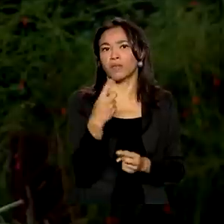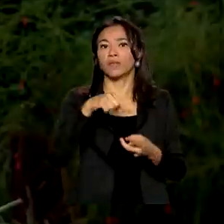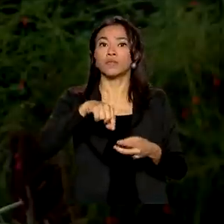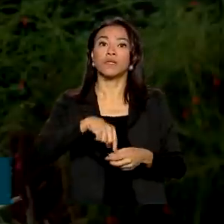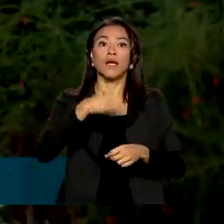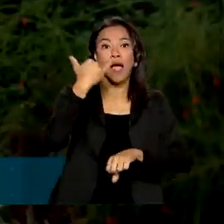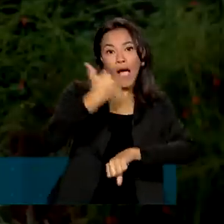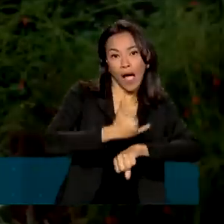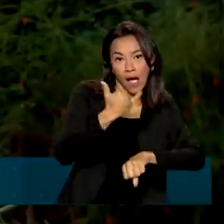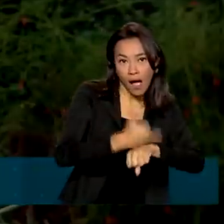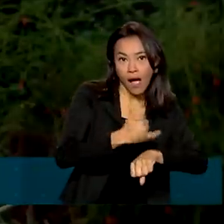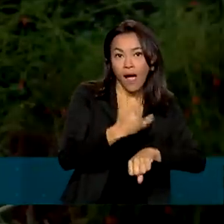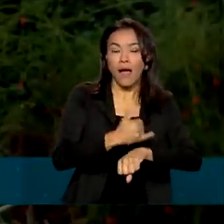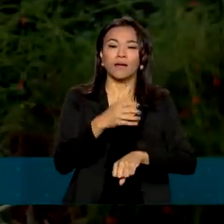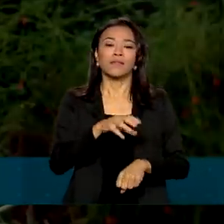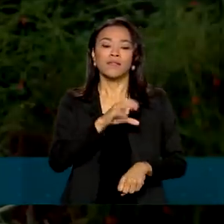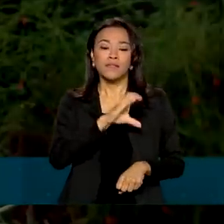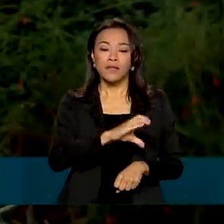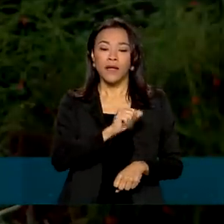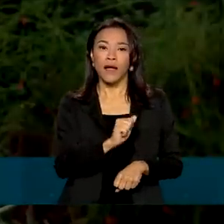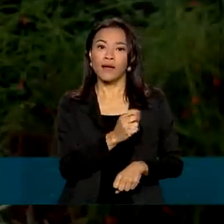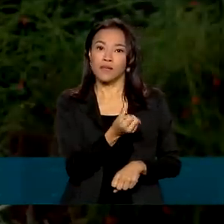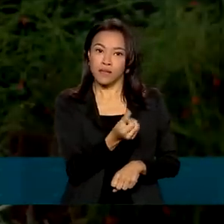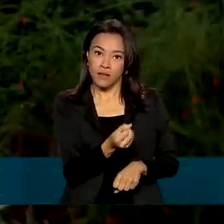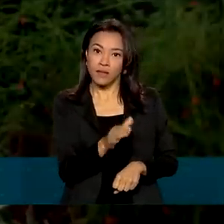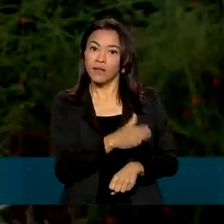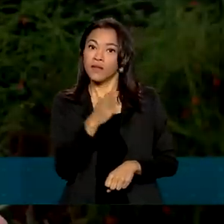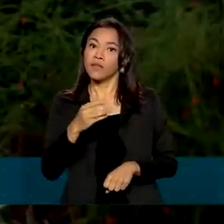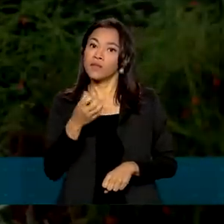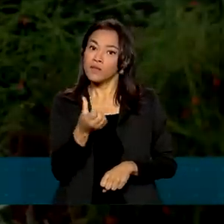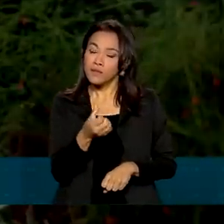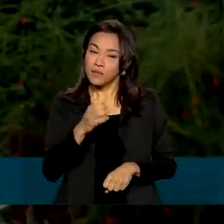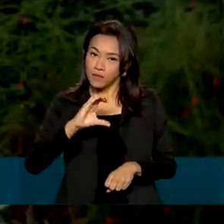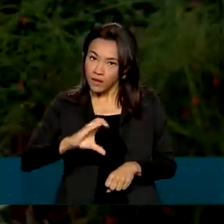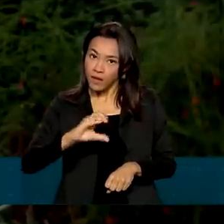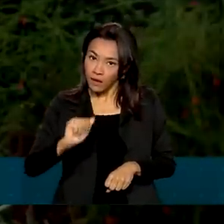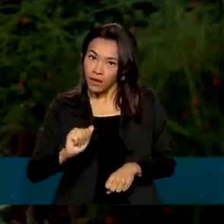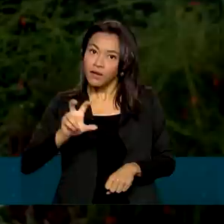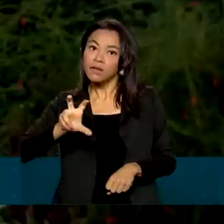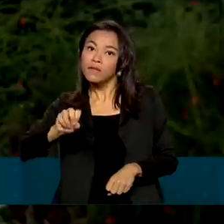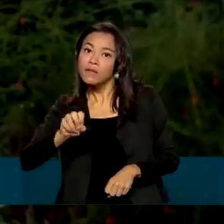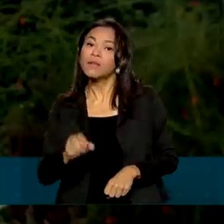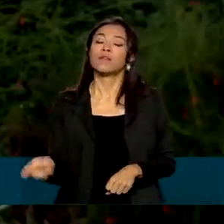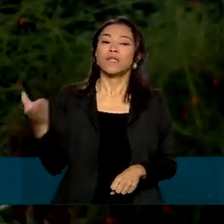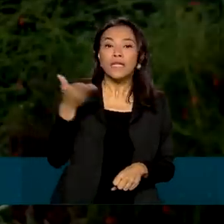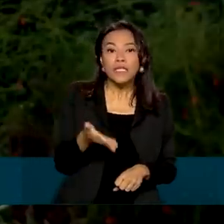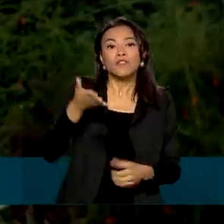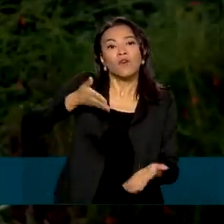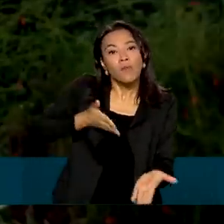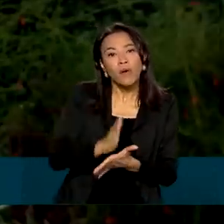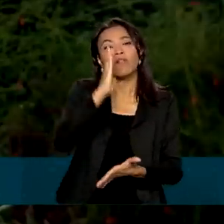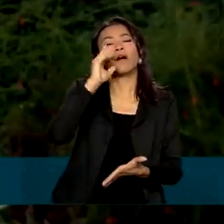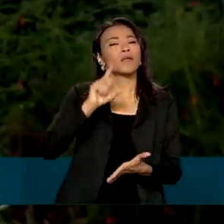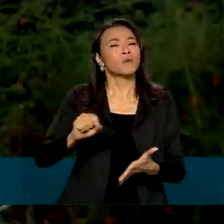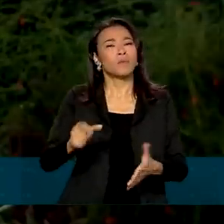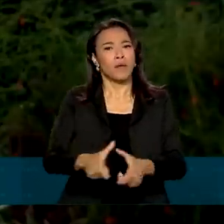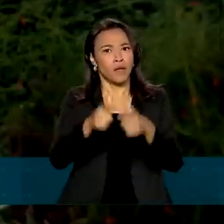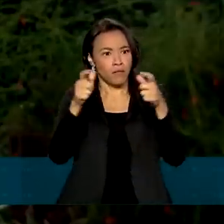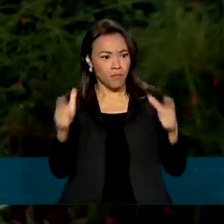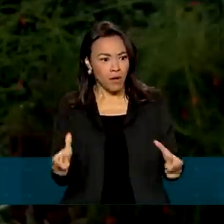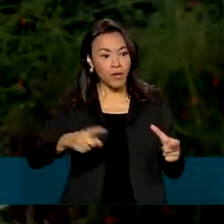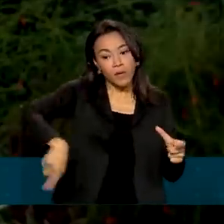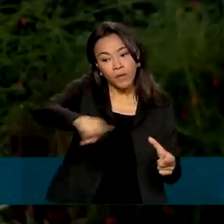de aço, o CA50 e o CA60. A redução nas tarifas de importação foi aprovada por unanimidade em